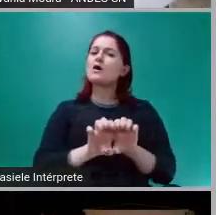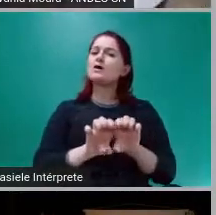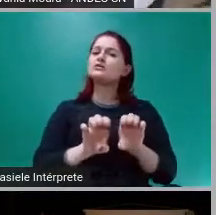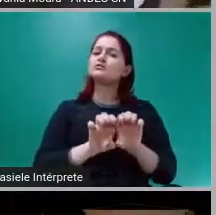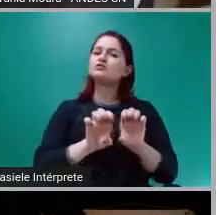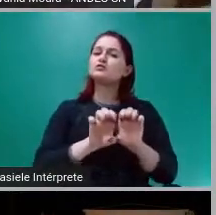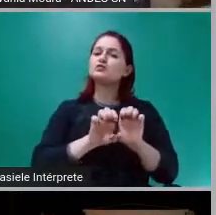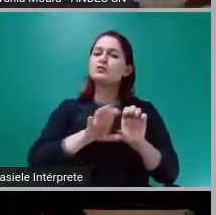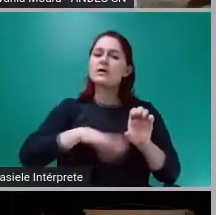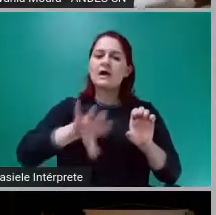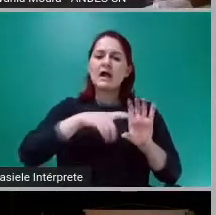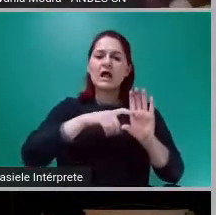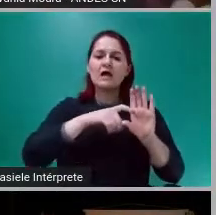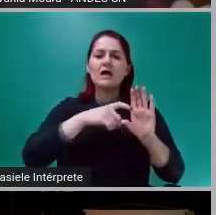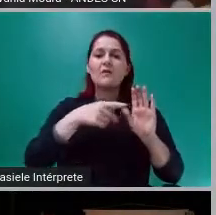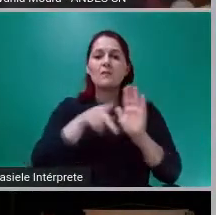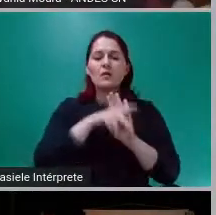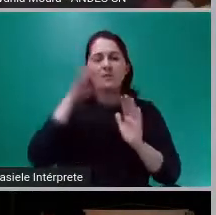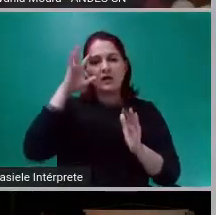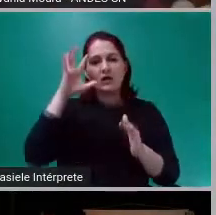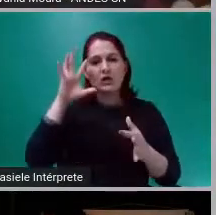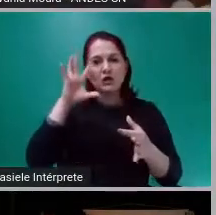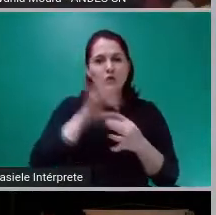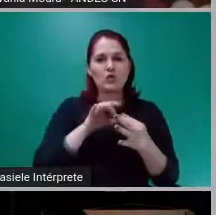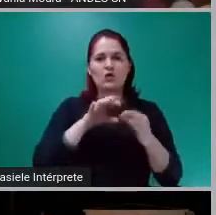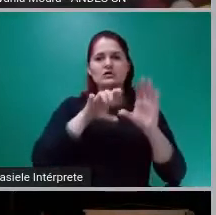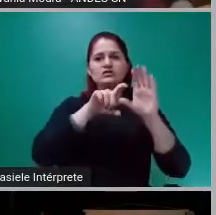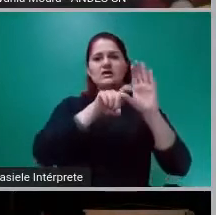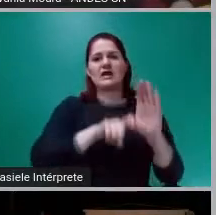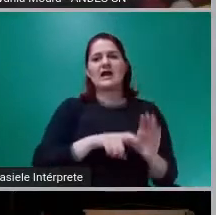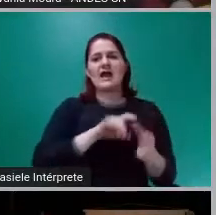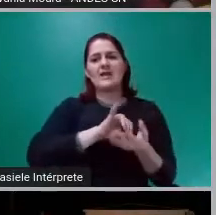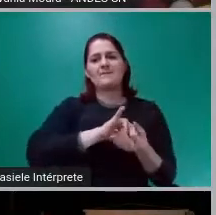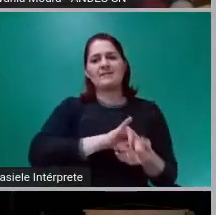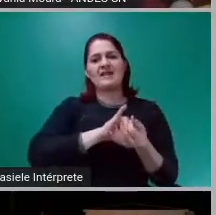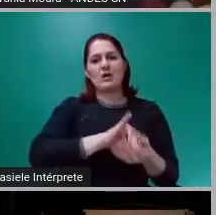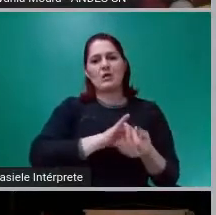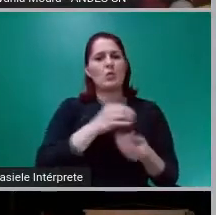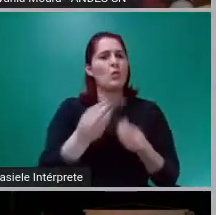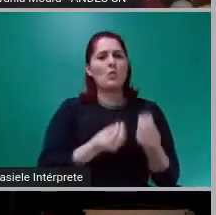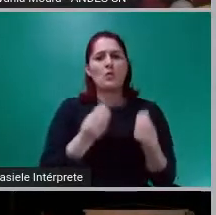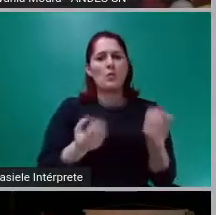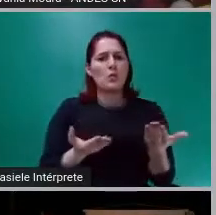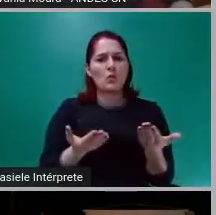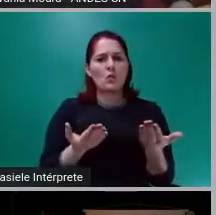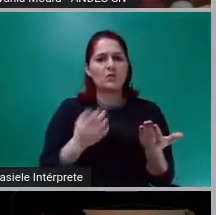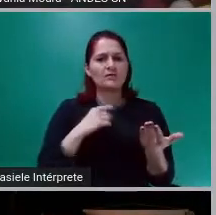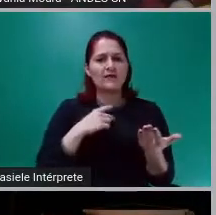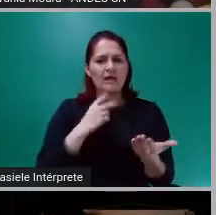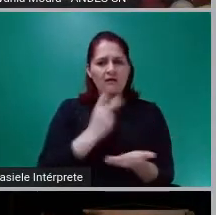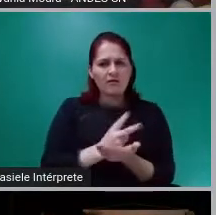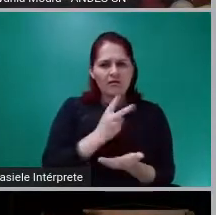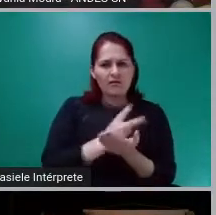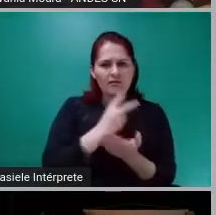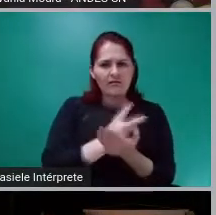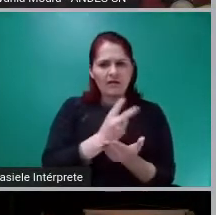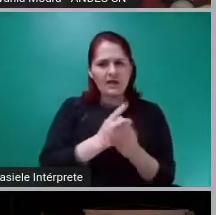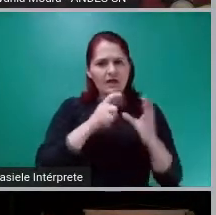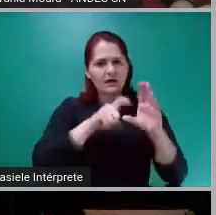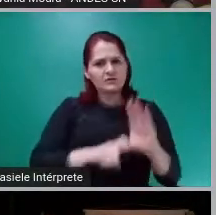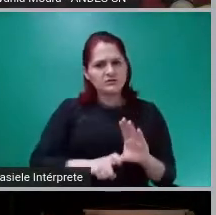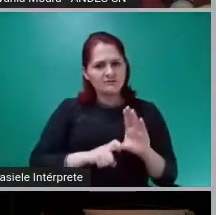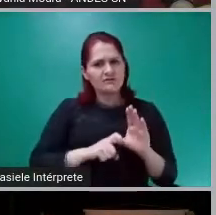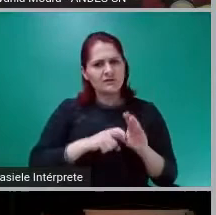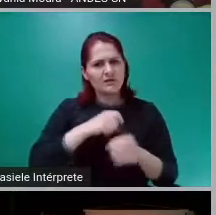o crescimento permanente da dívida pública, que distorce a